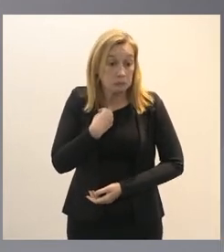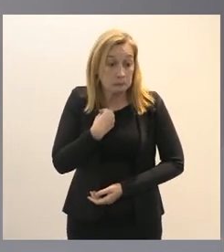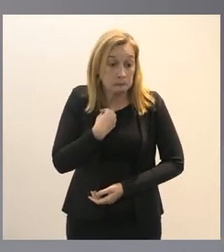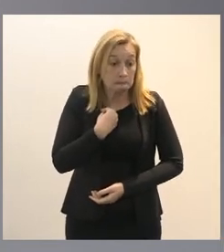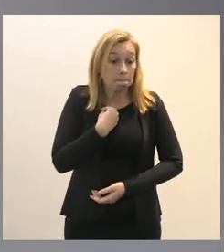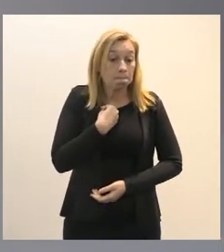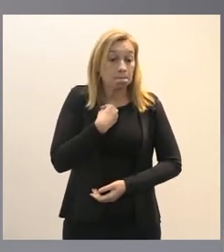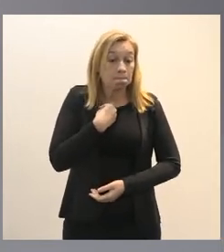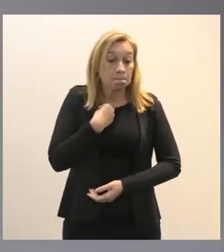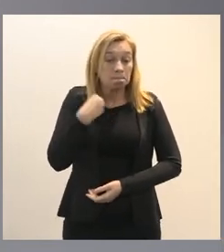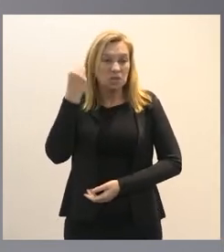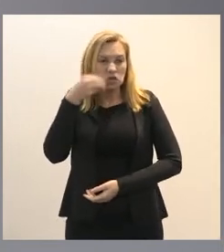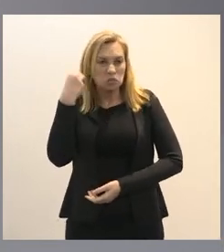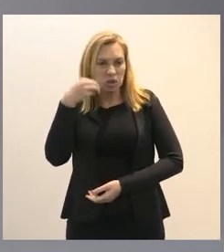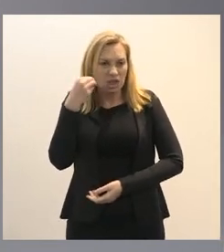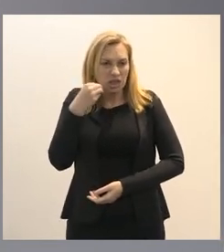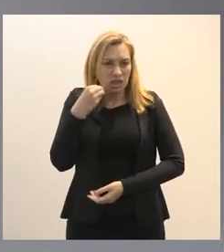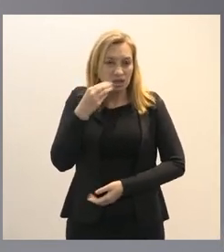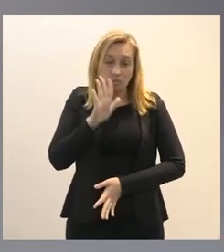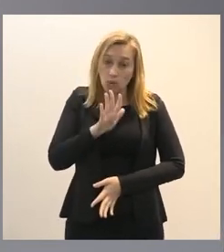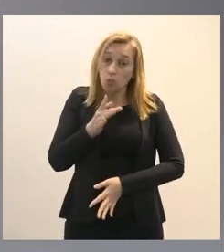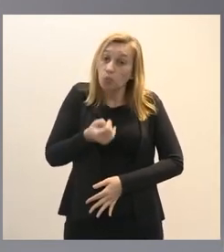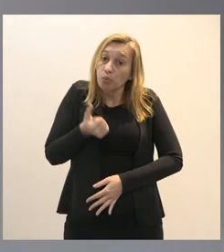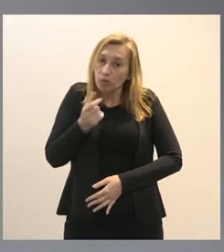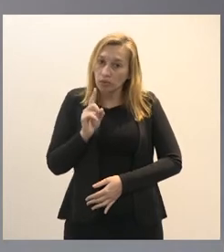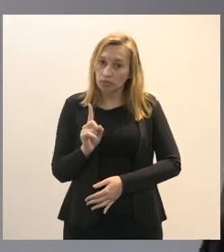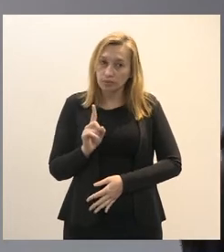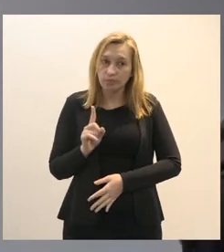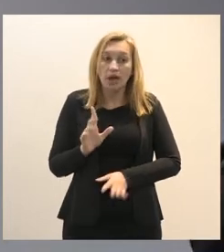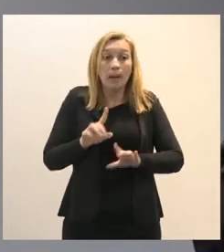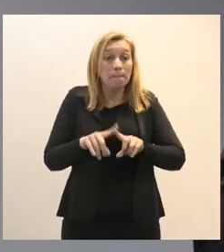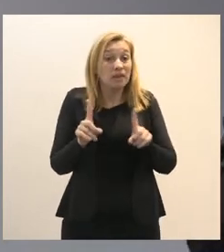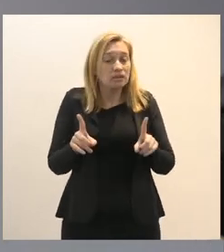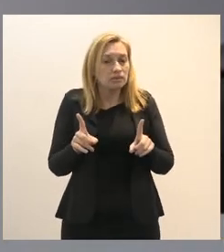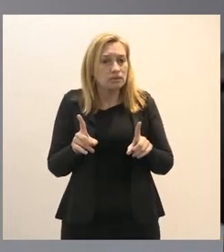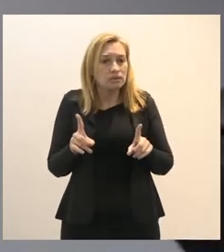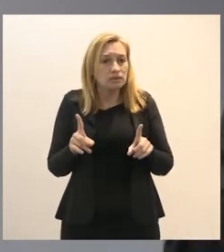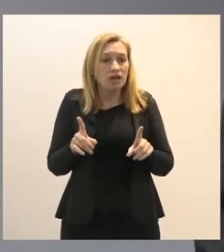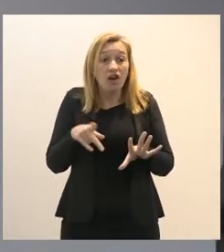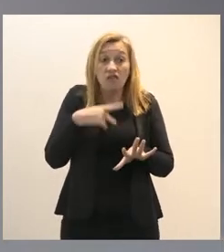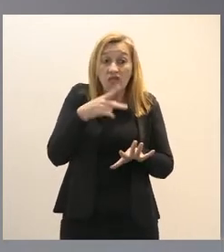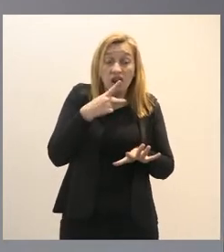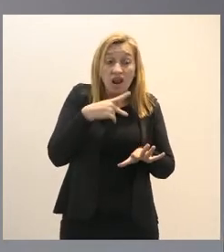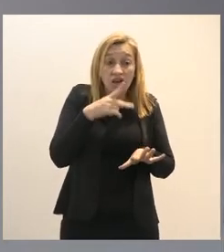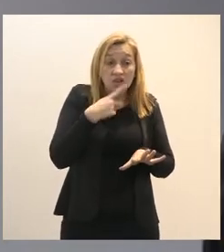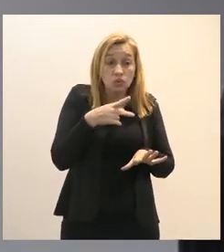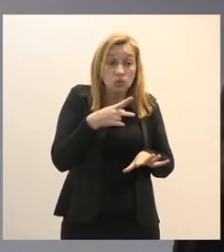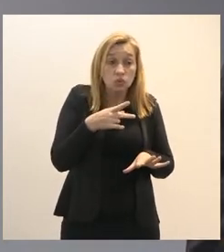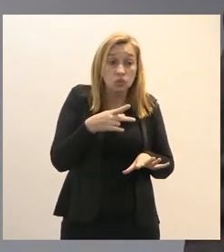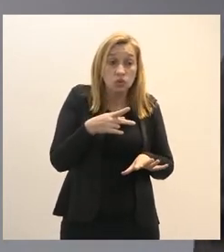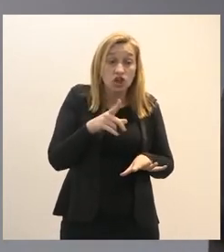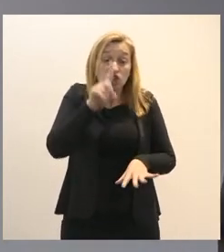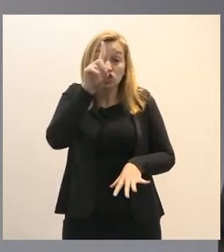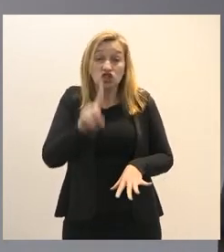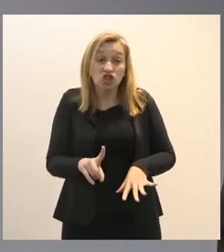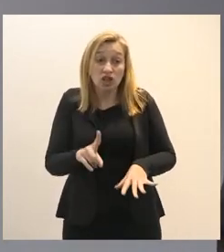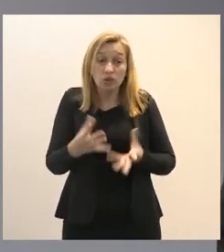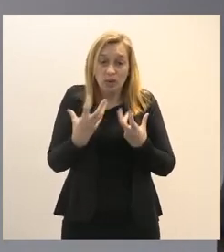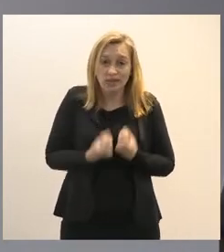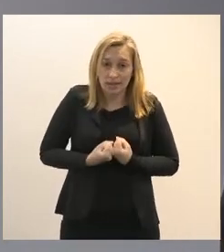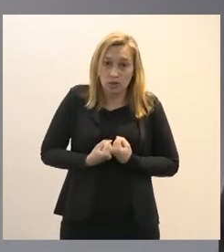experientes não como eu que tenho pouca experiência mas acabam falando usando a expressão direito adquirido